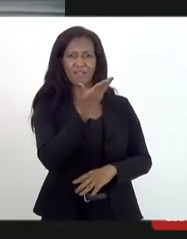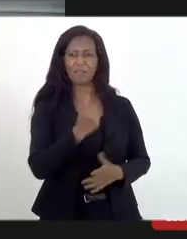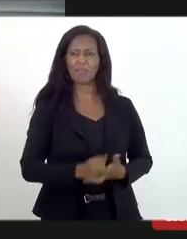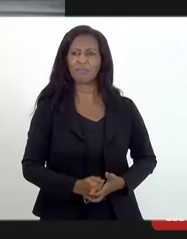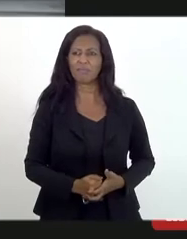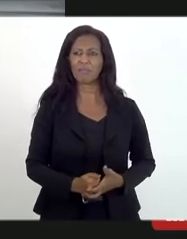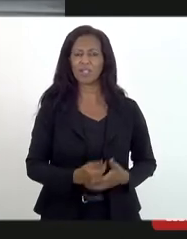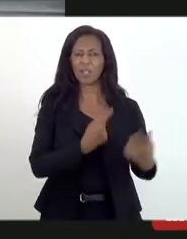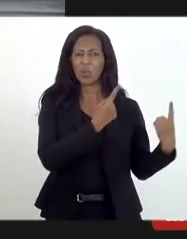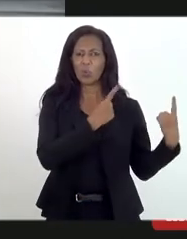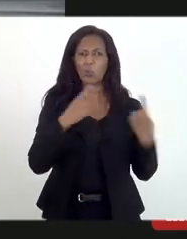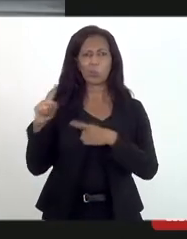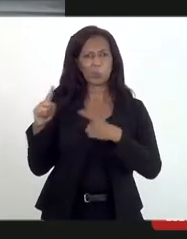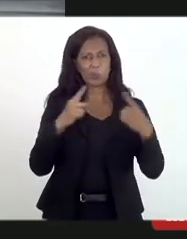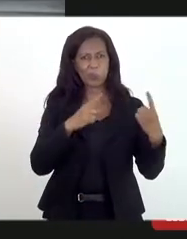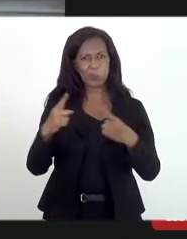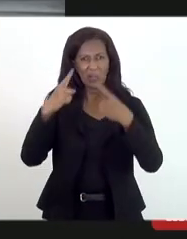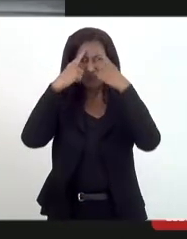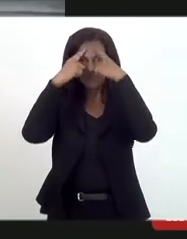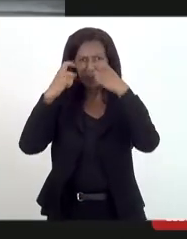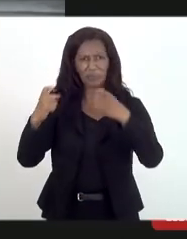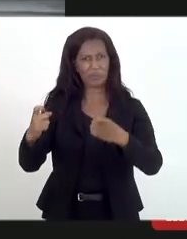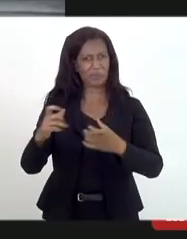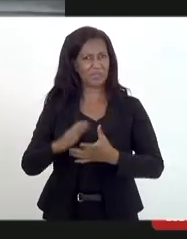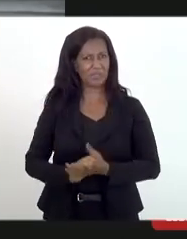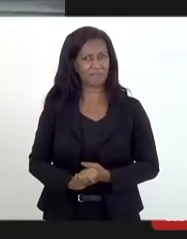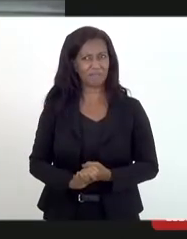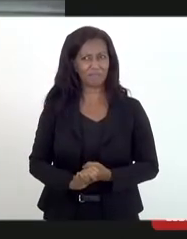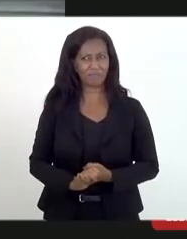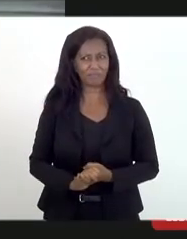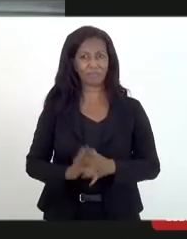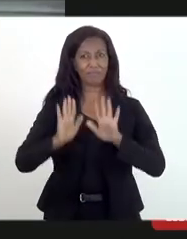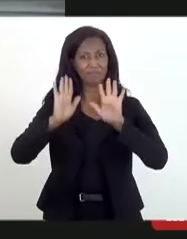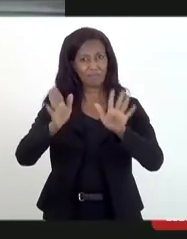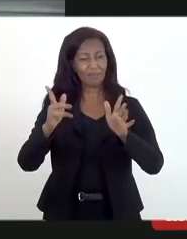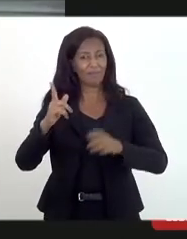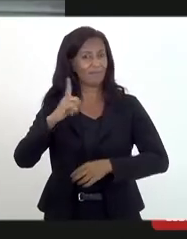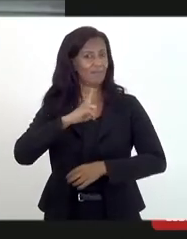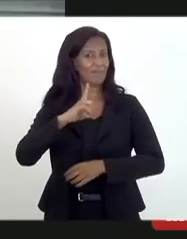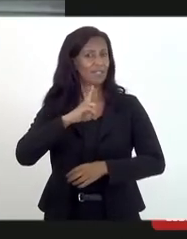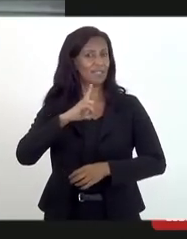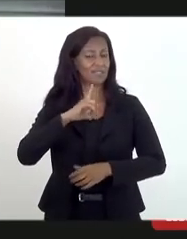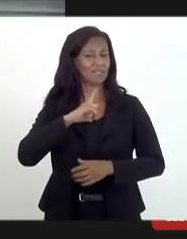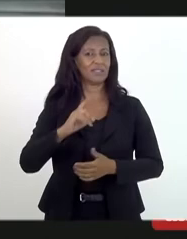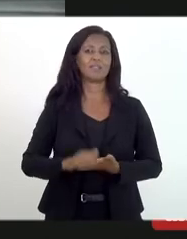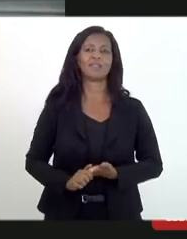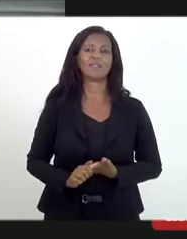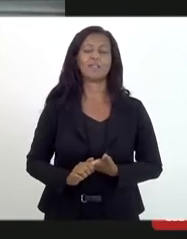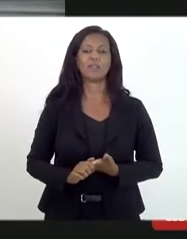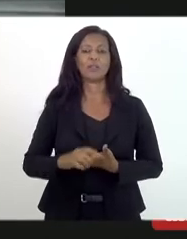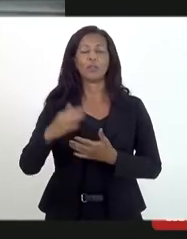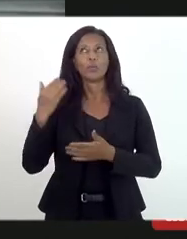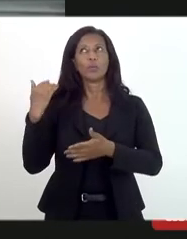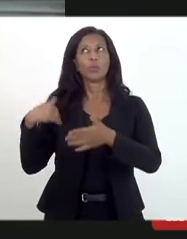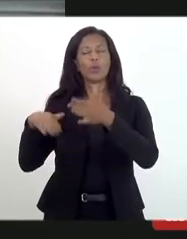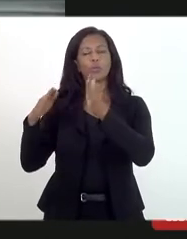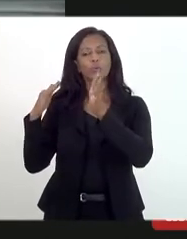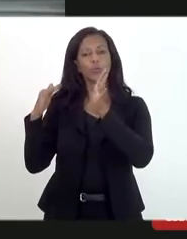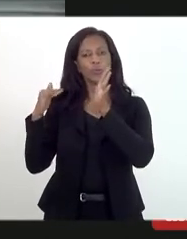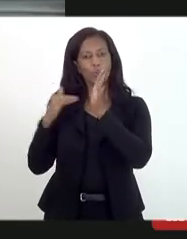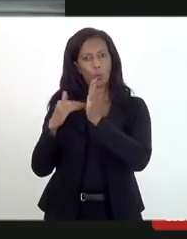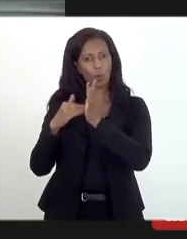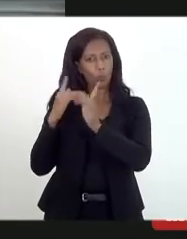desferiu toda essa violência. Mas queria ressaltar, a gente falava aqui no nosso último encontro, todos os